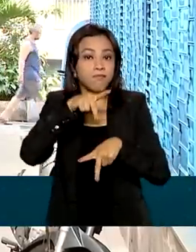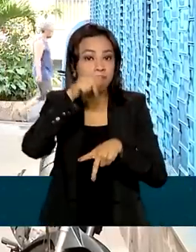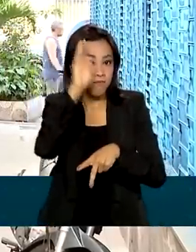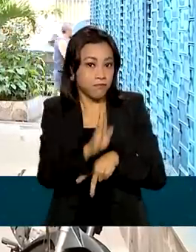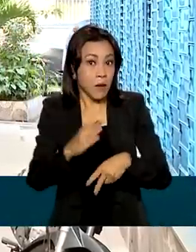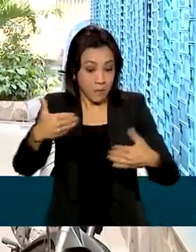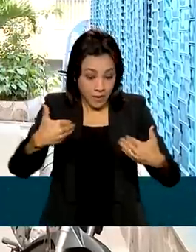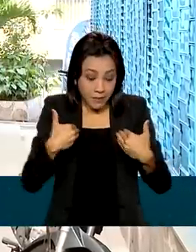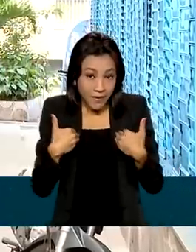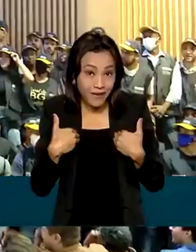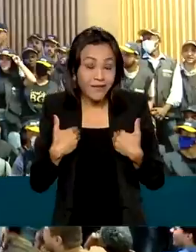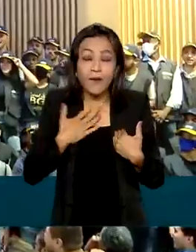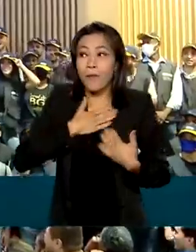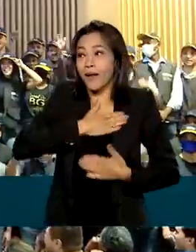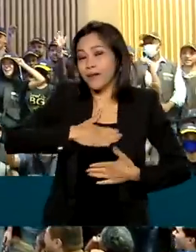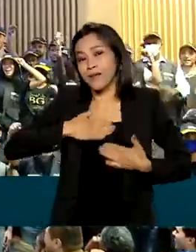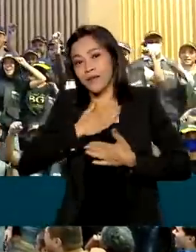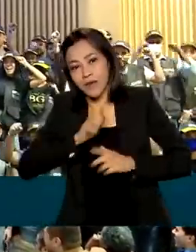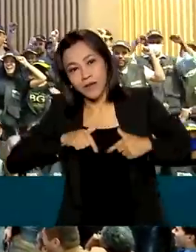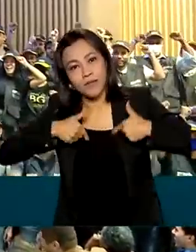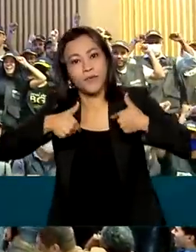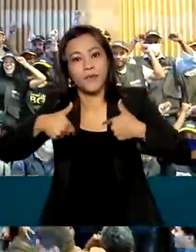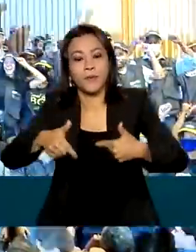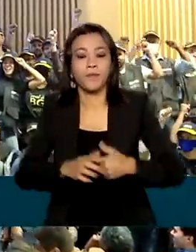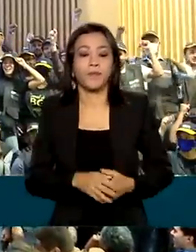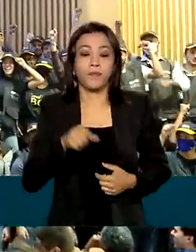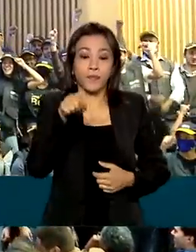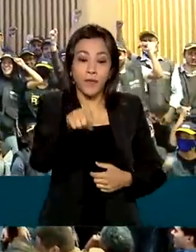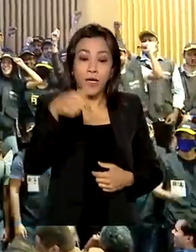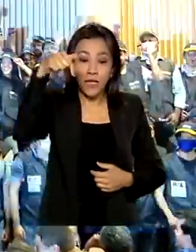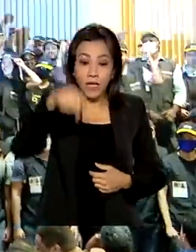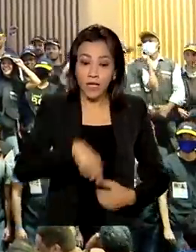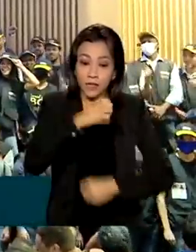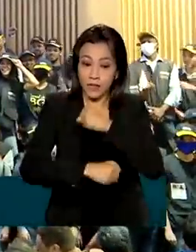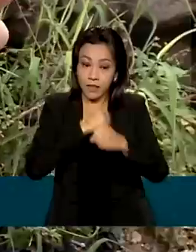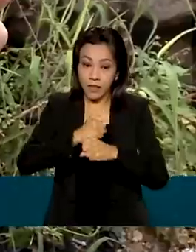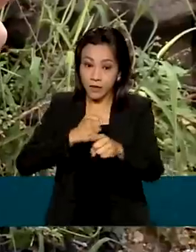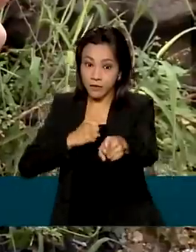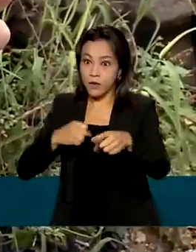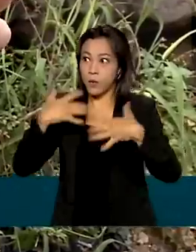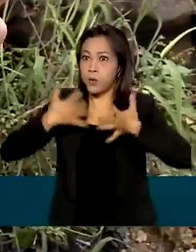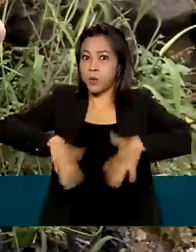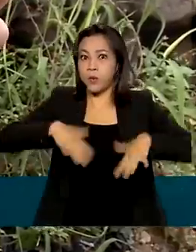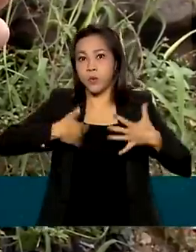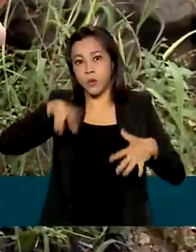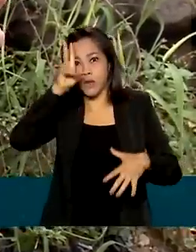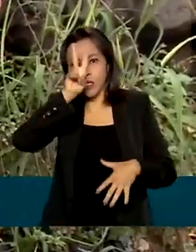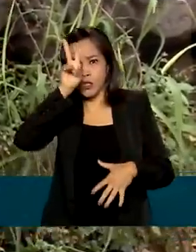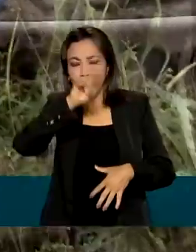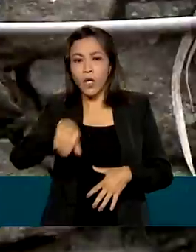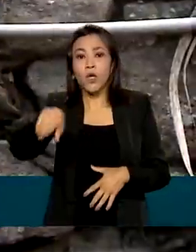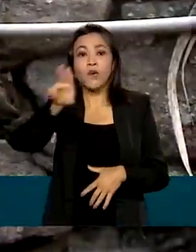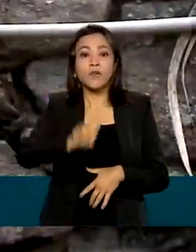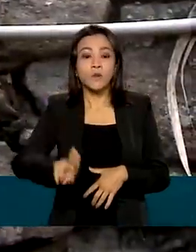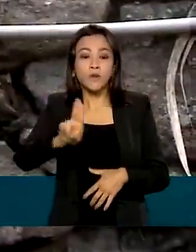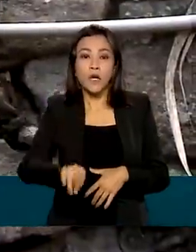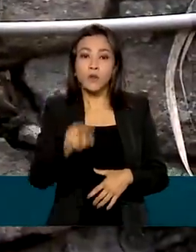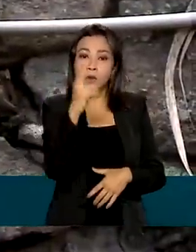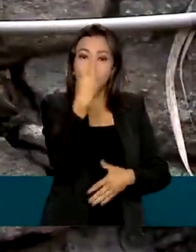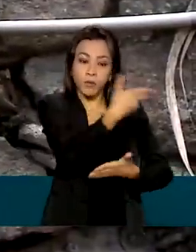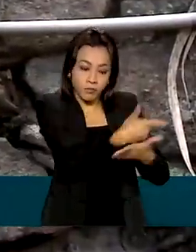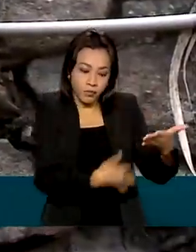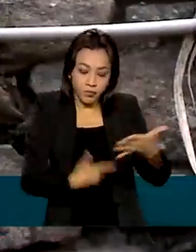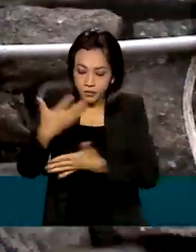para mim está sendo um enorme prazer. O censo 2022 será o maior da história. Serão utilizados dois tipos de questionários.